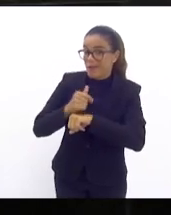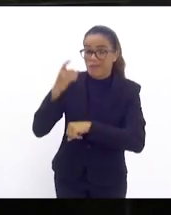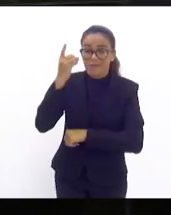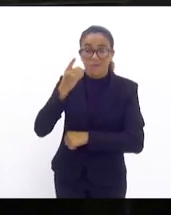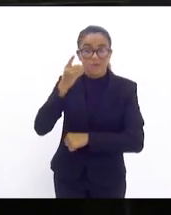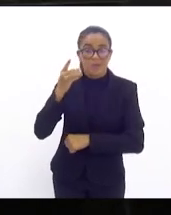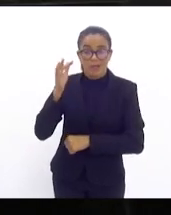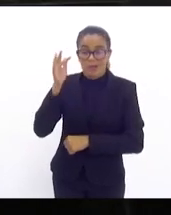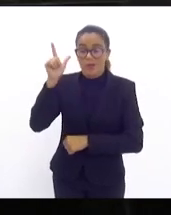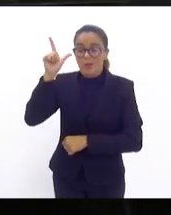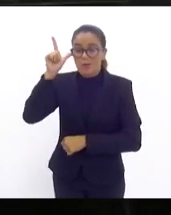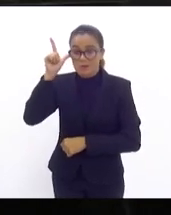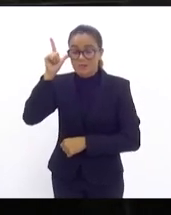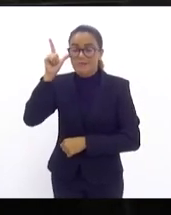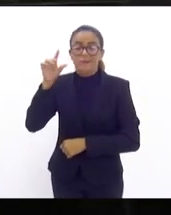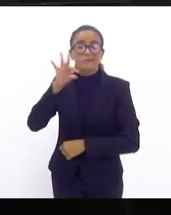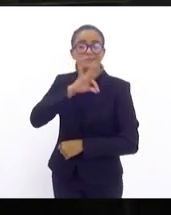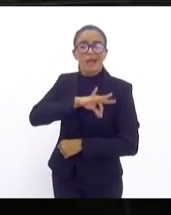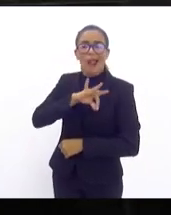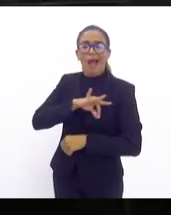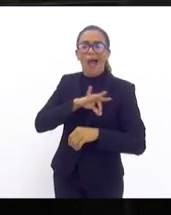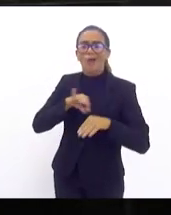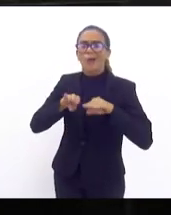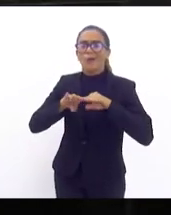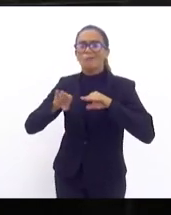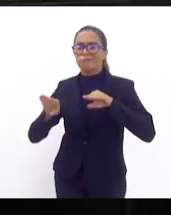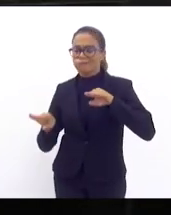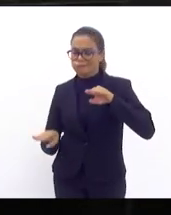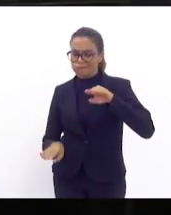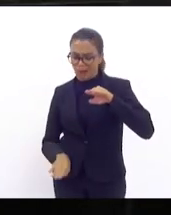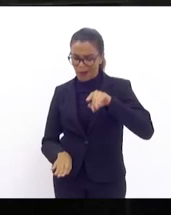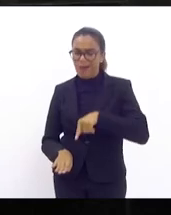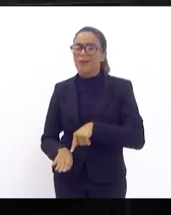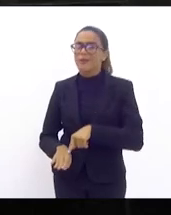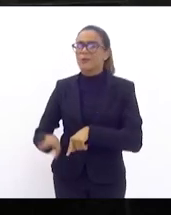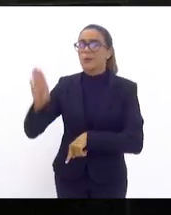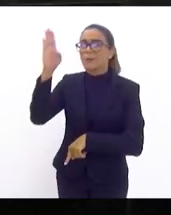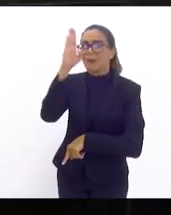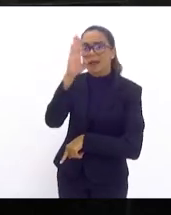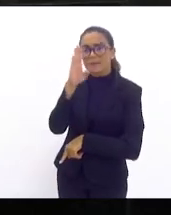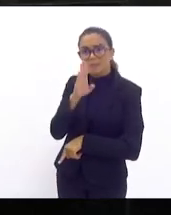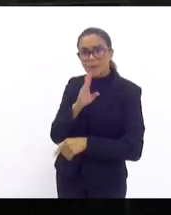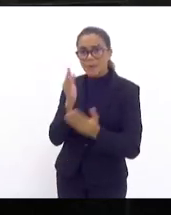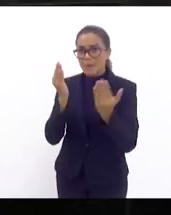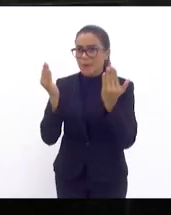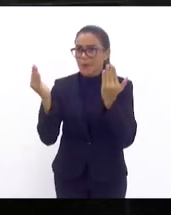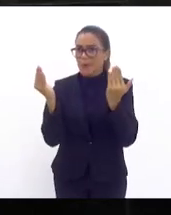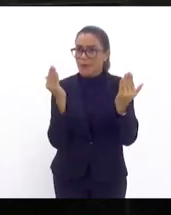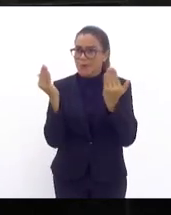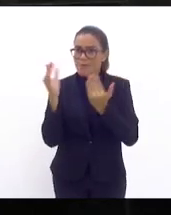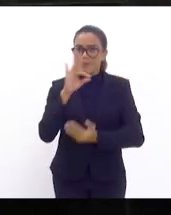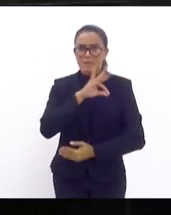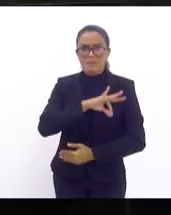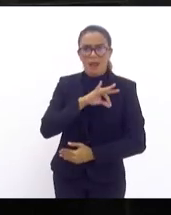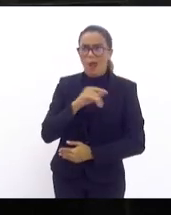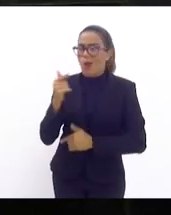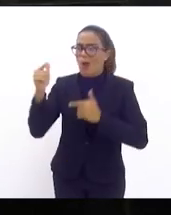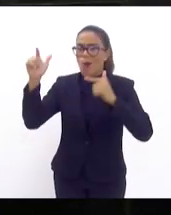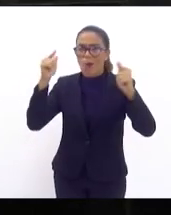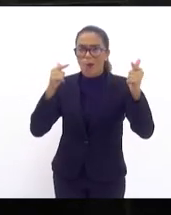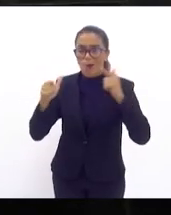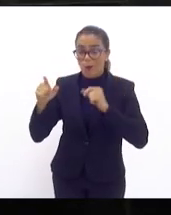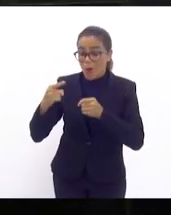Janeiro, recebem os menores salários do Brasil. É importante destacar aqui também que o